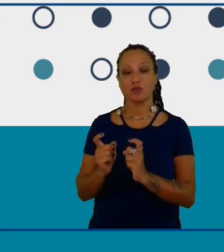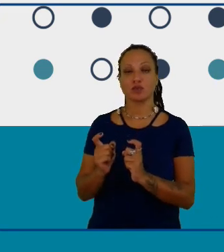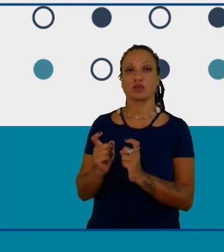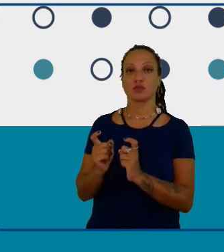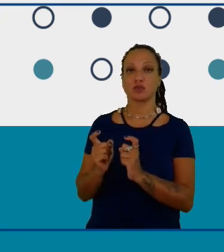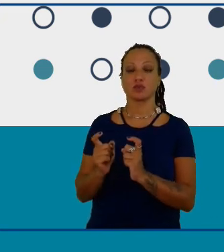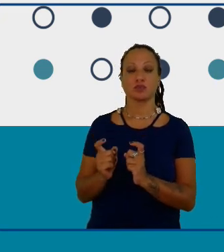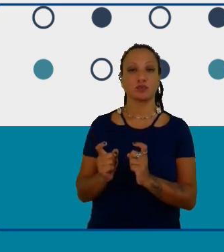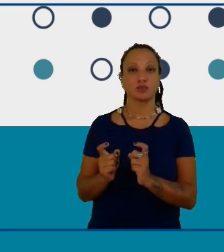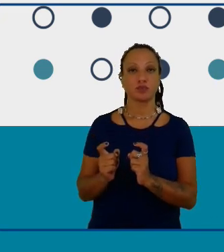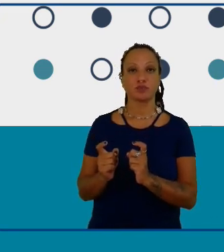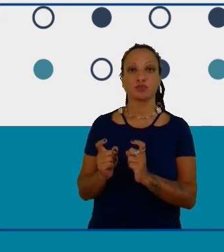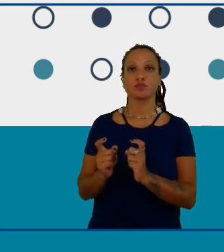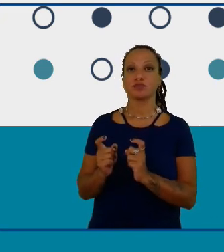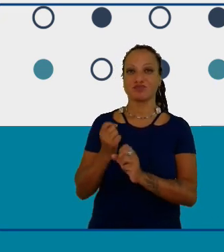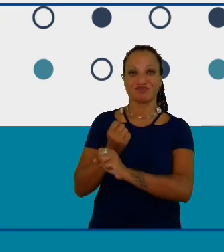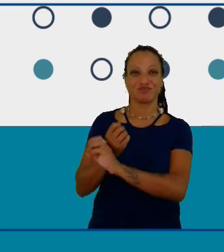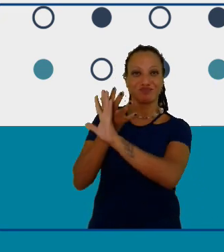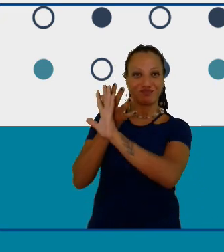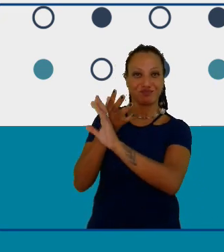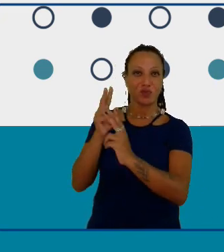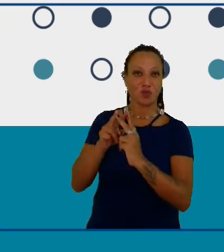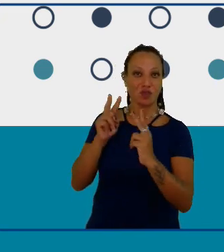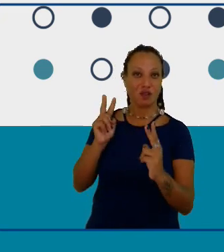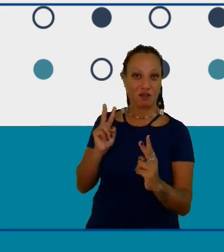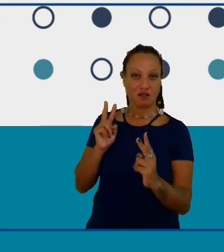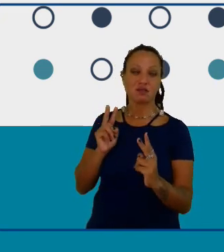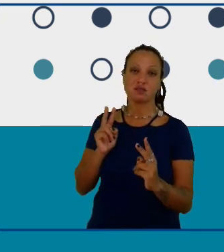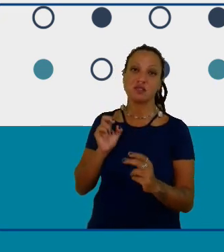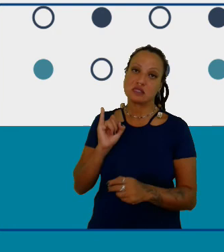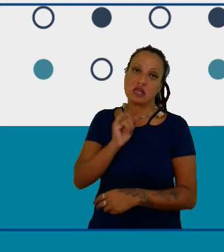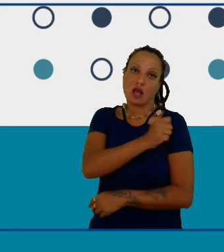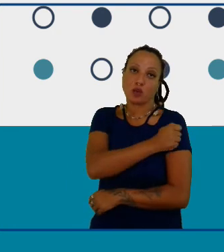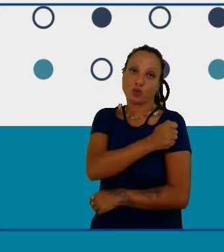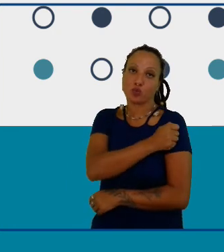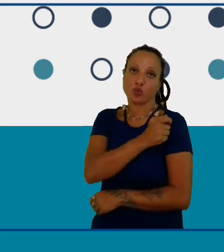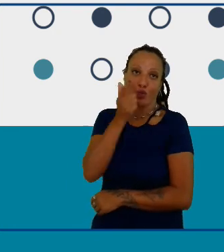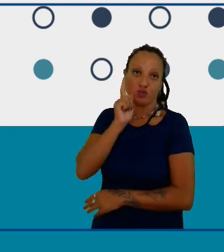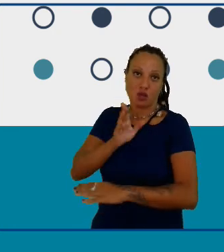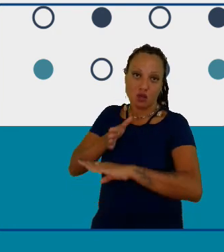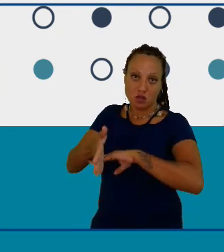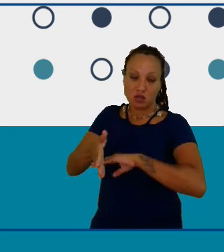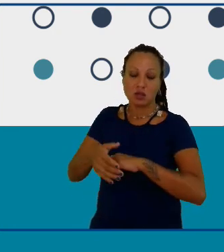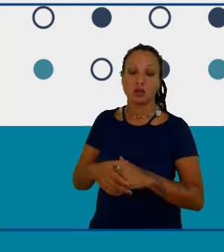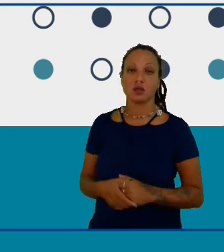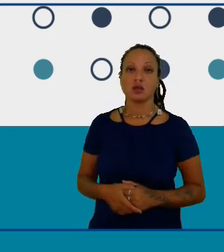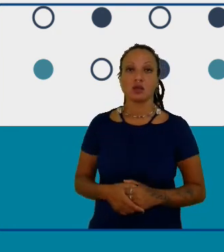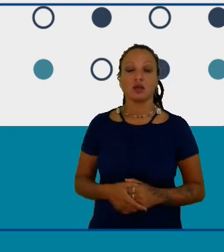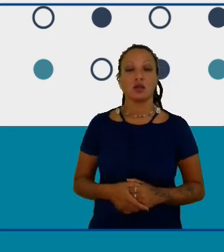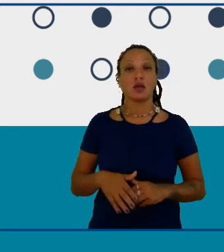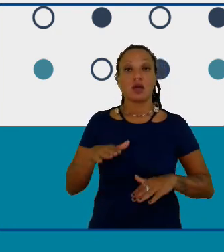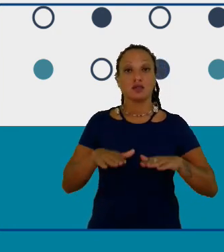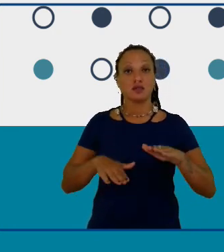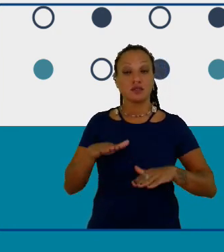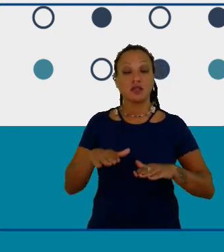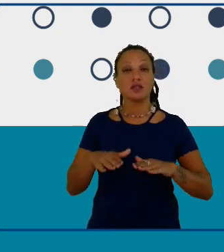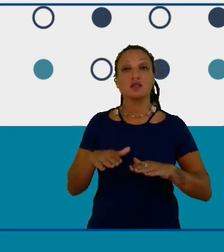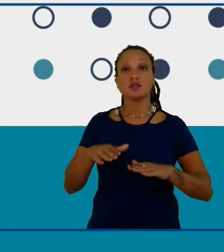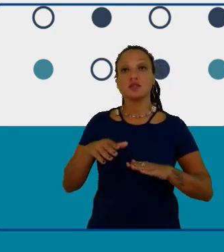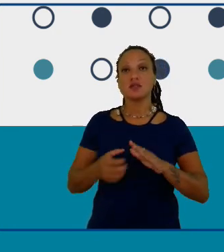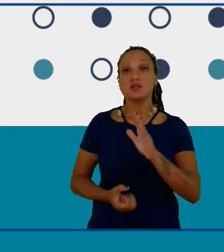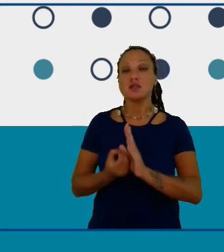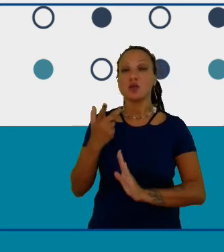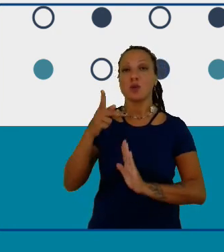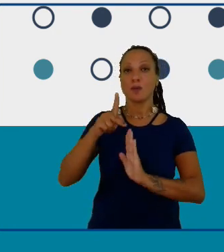online para aqueles que tinham o acesso e muitas vezes a gente desenvolveu projetos que